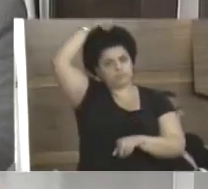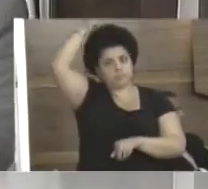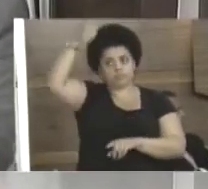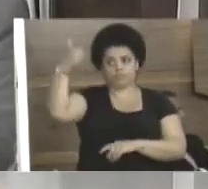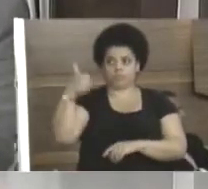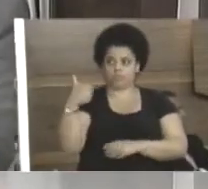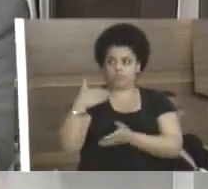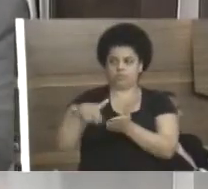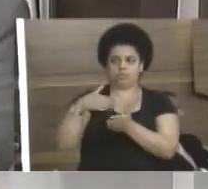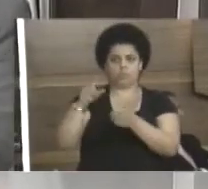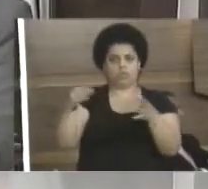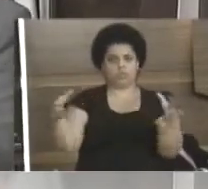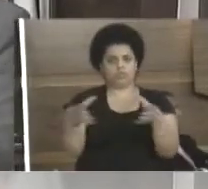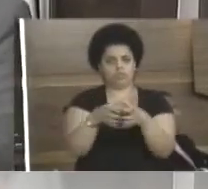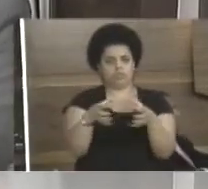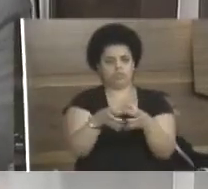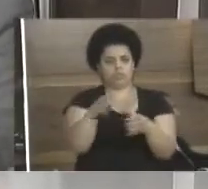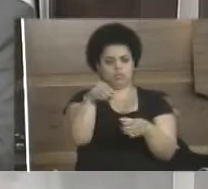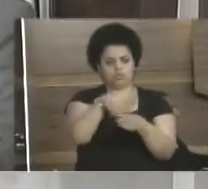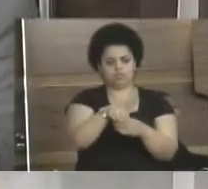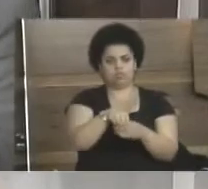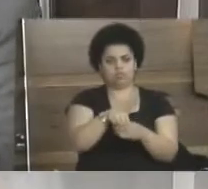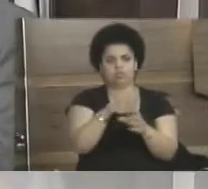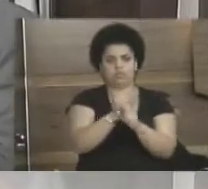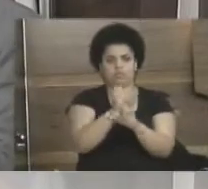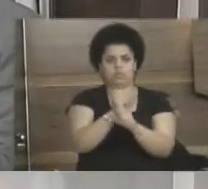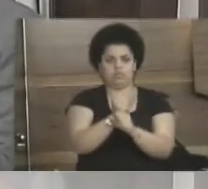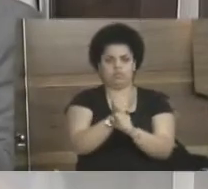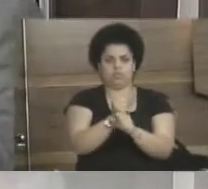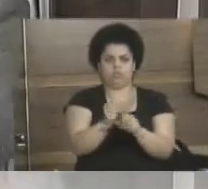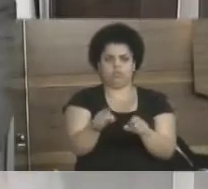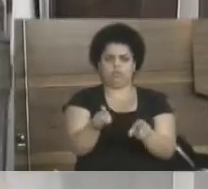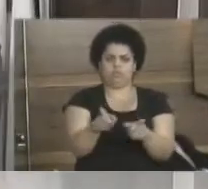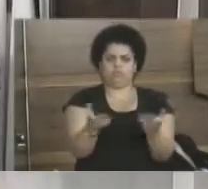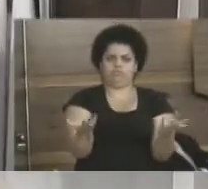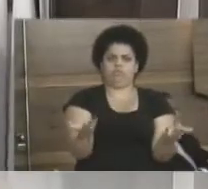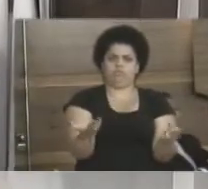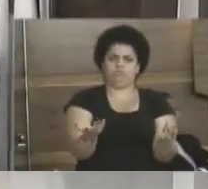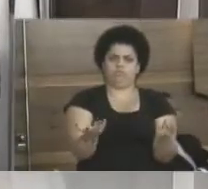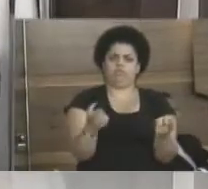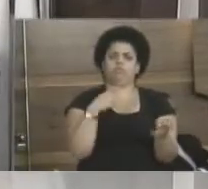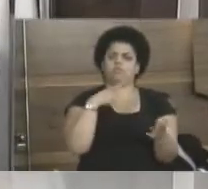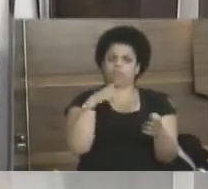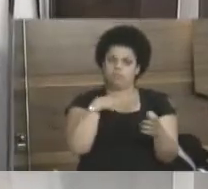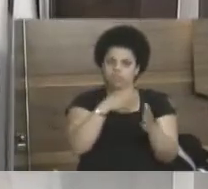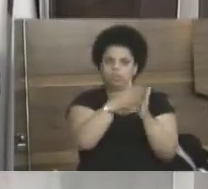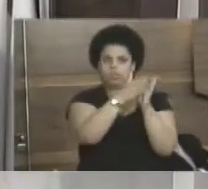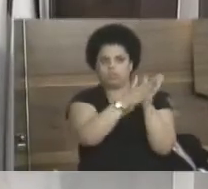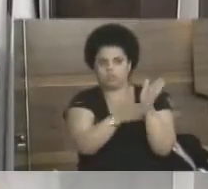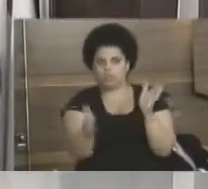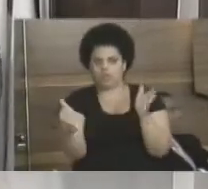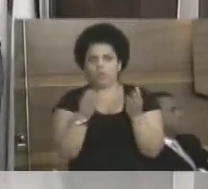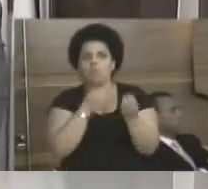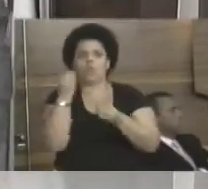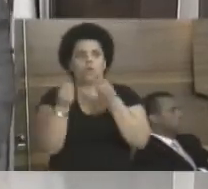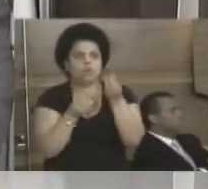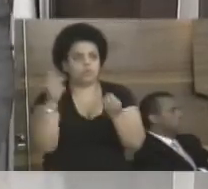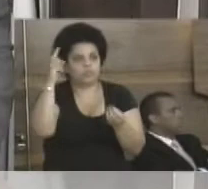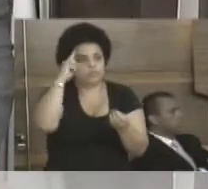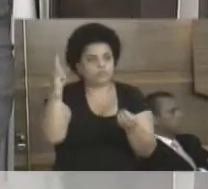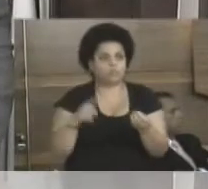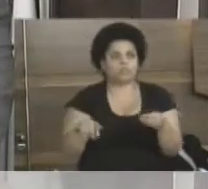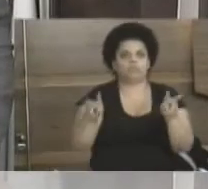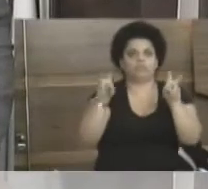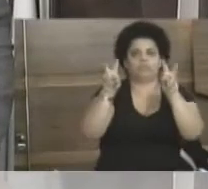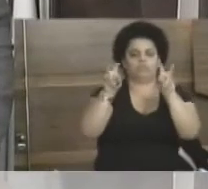primeiro secretário, é membro da Comissão de Finanças e Habitação. Isso passa na comissão. Então, como que não sabe sobre a